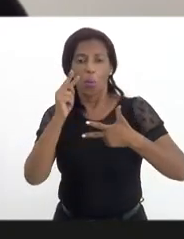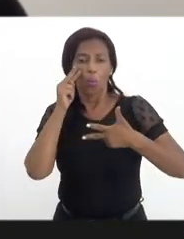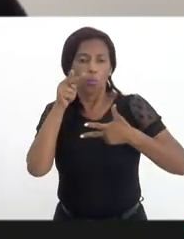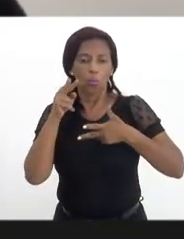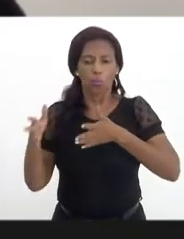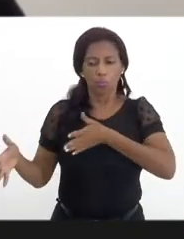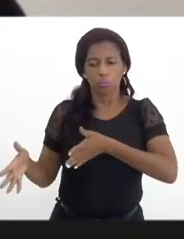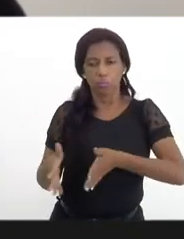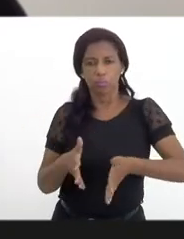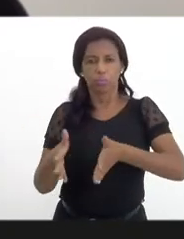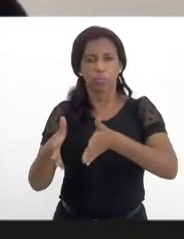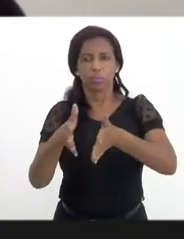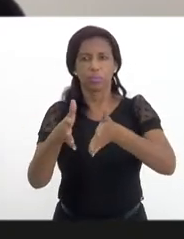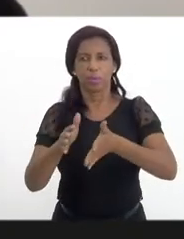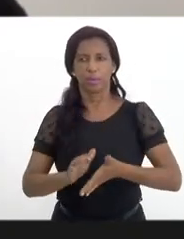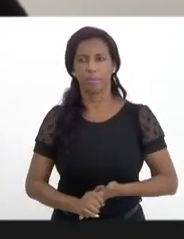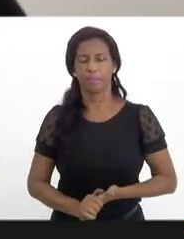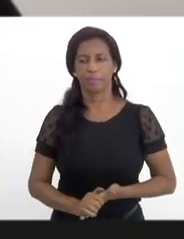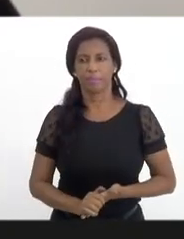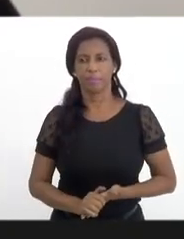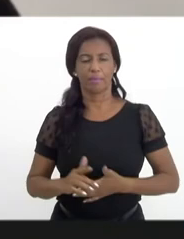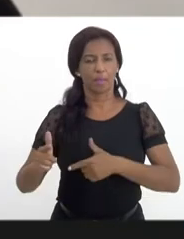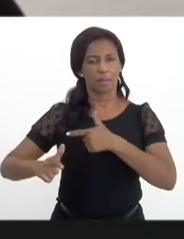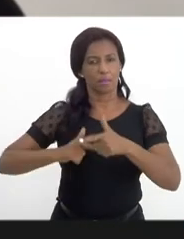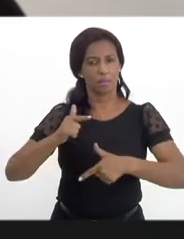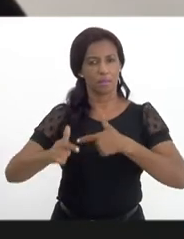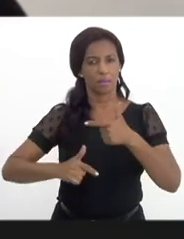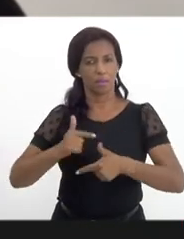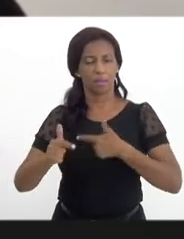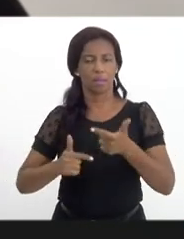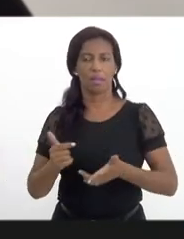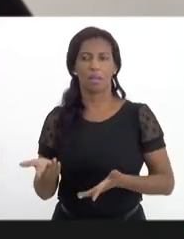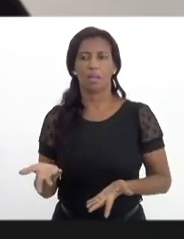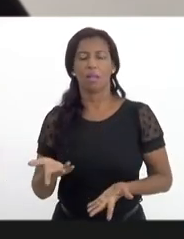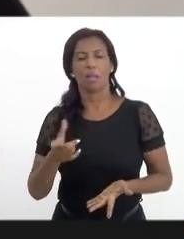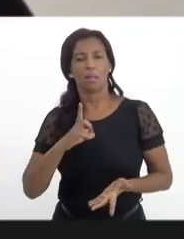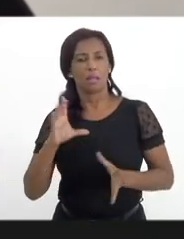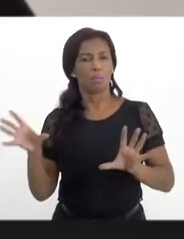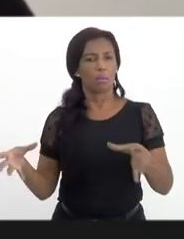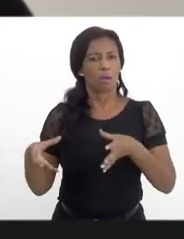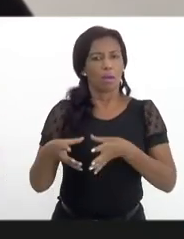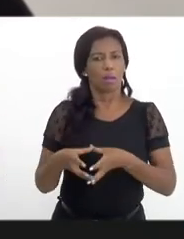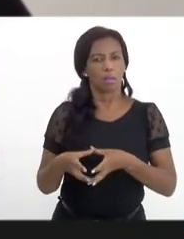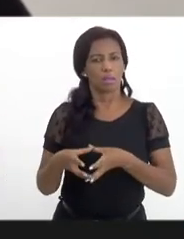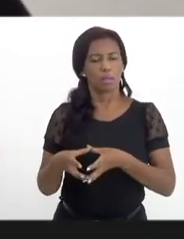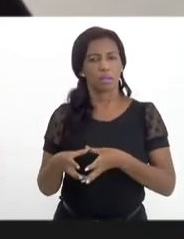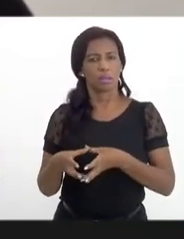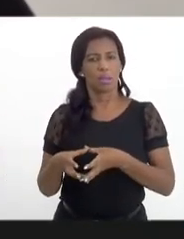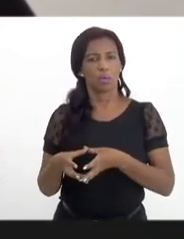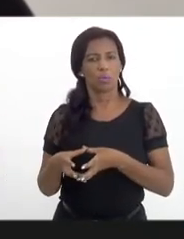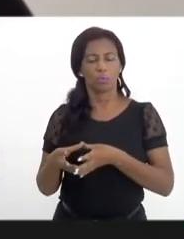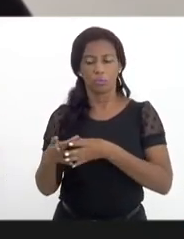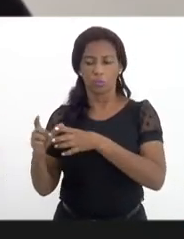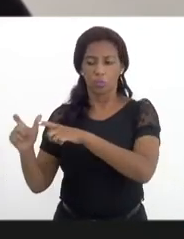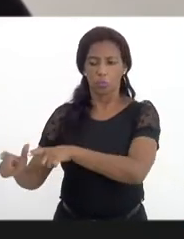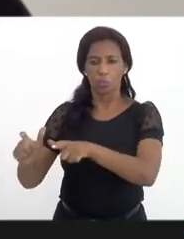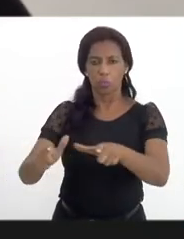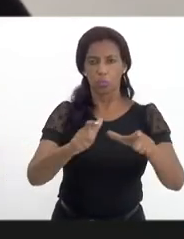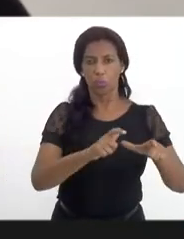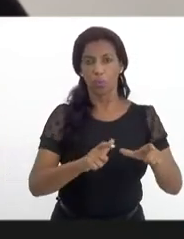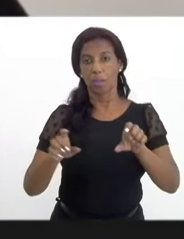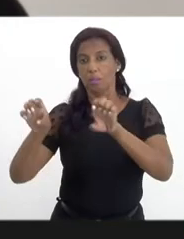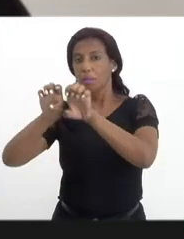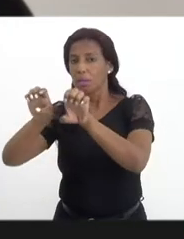para que possamos ampliar esse trabalho na classificação dos profissionais e também na